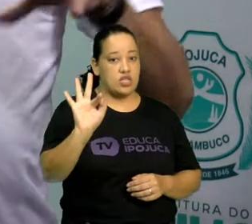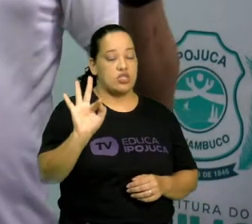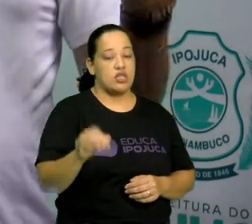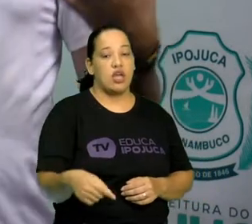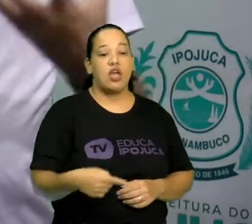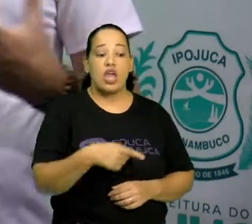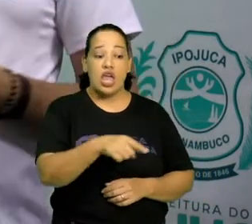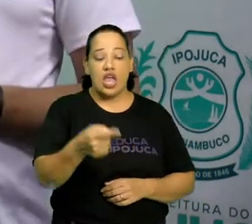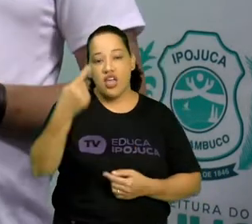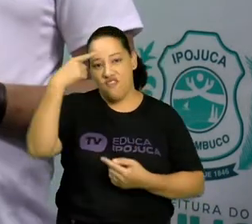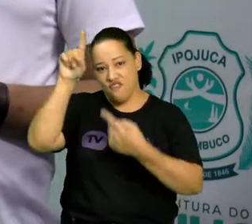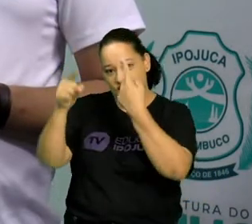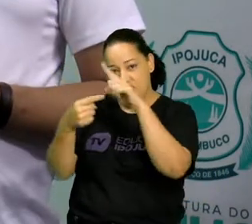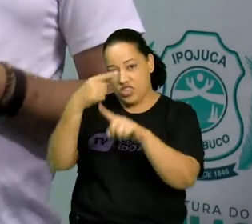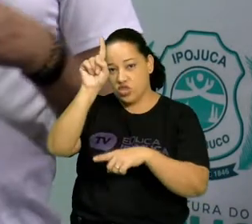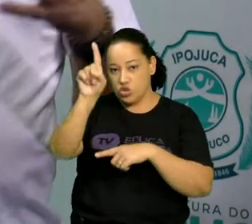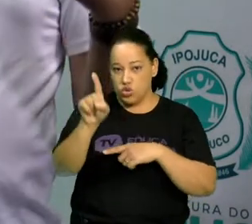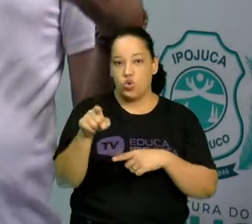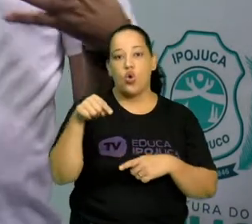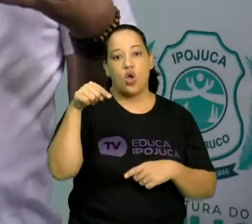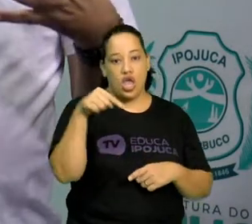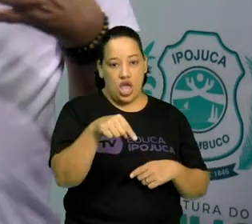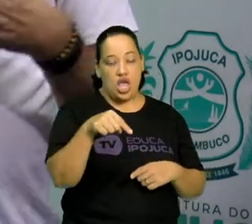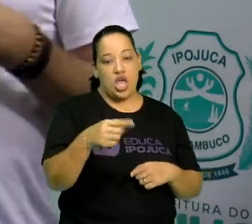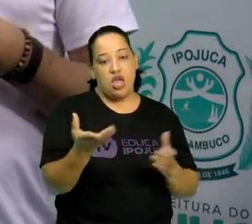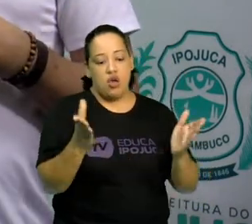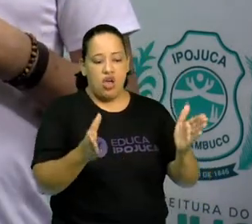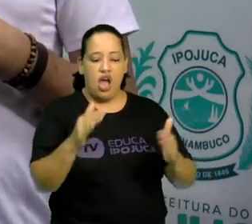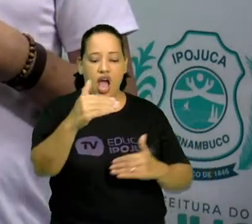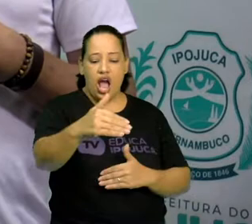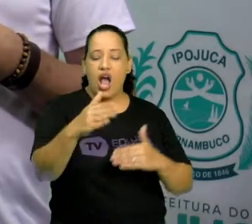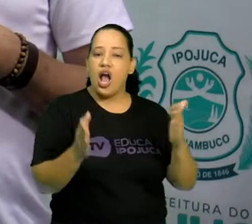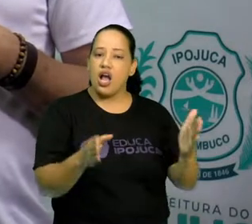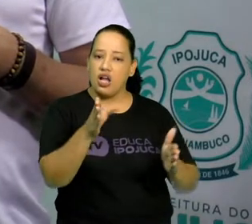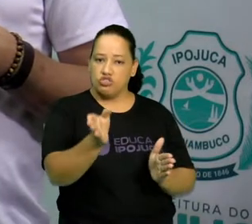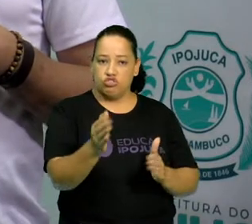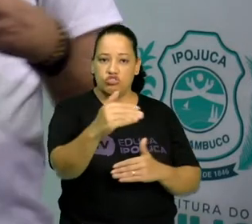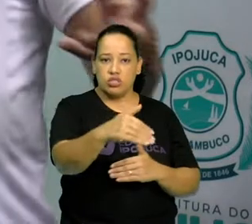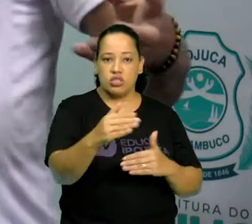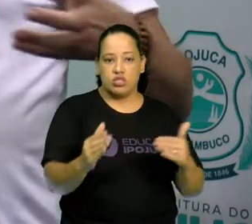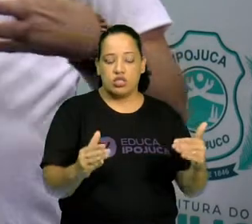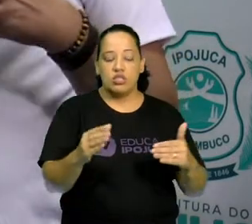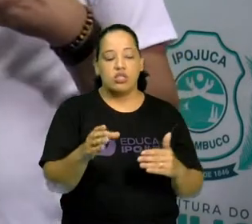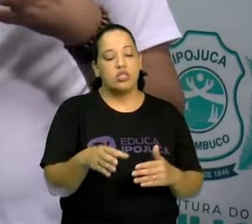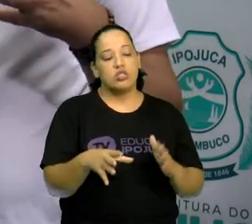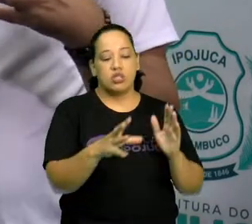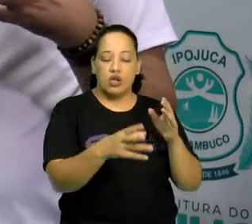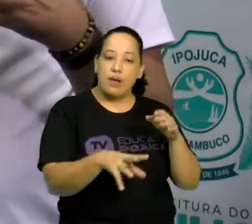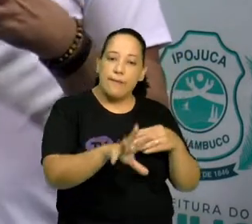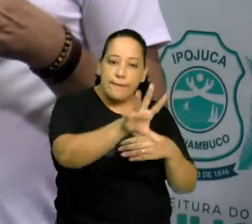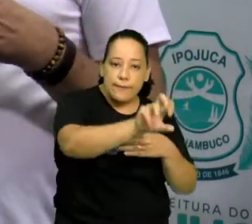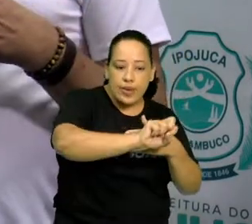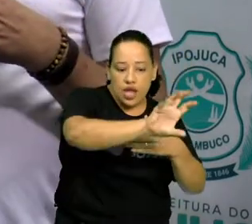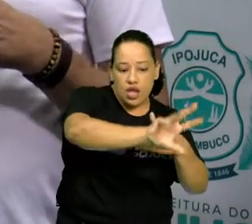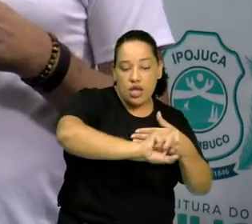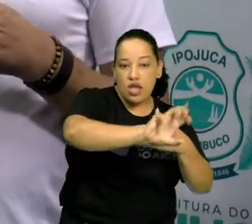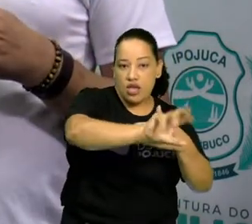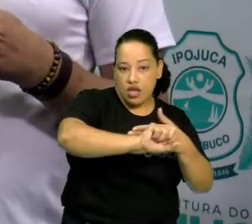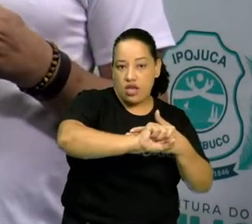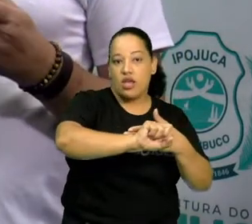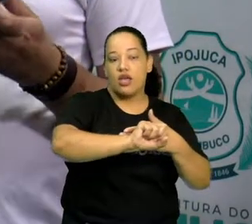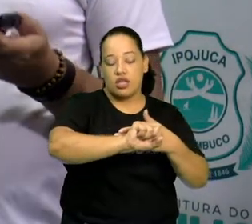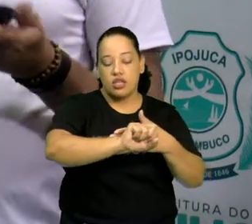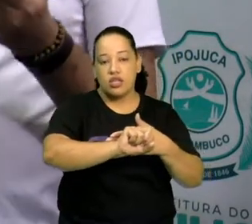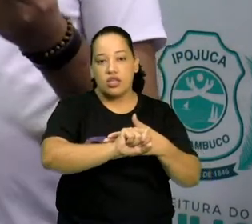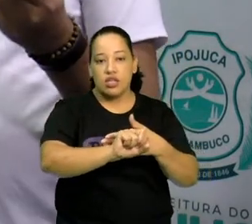inventaram o cinematógrafo, essa caixa que captava as imagens e que